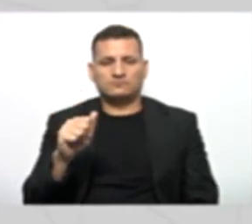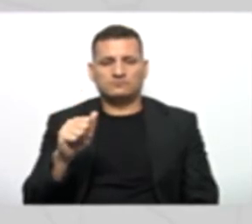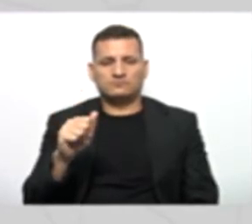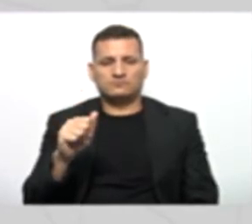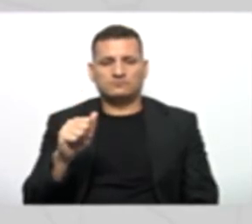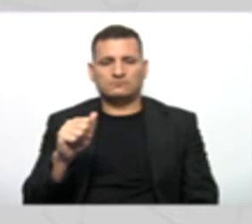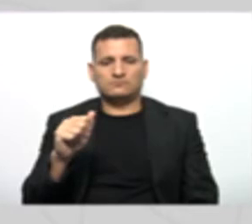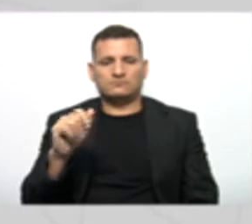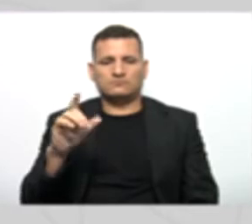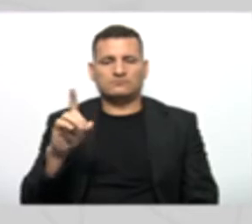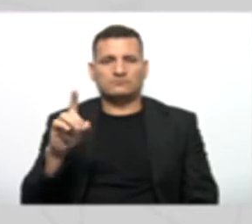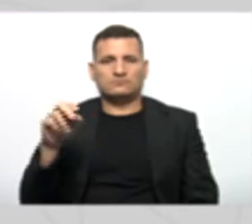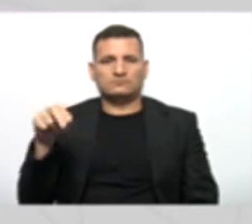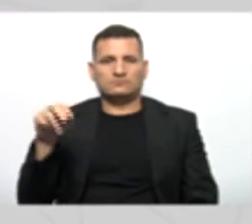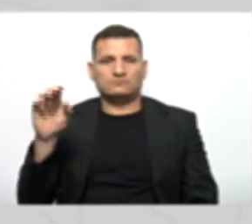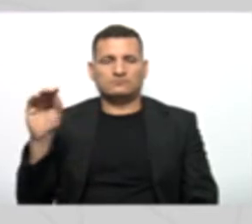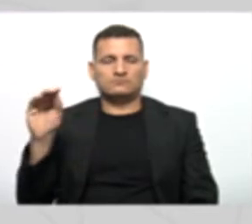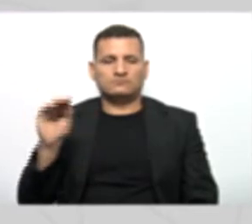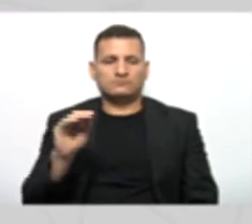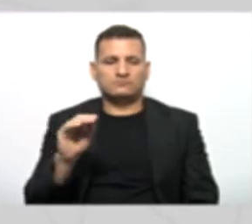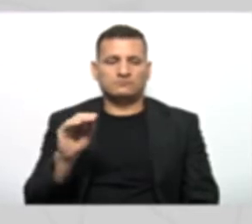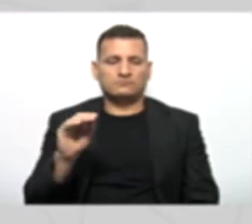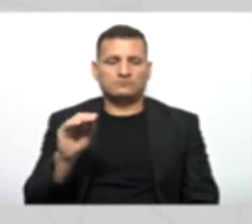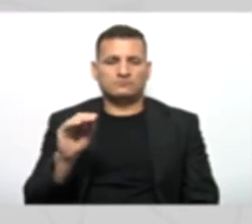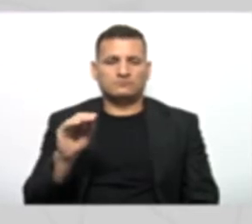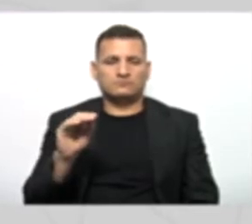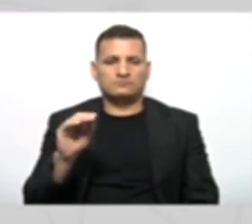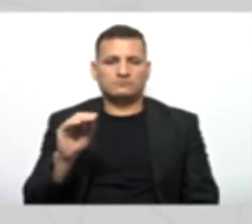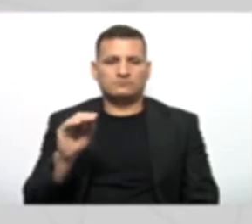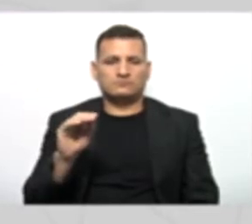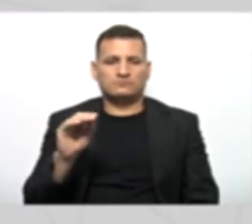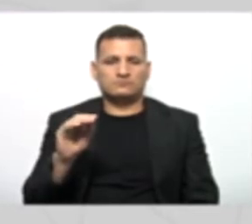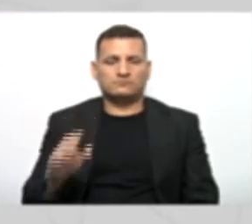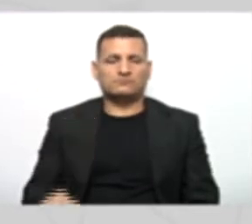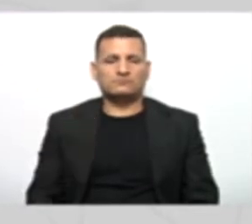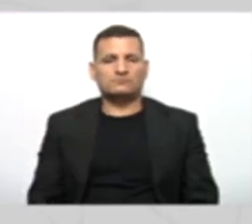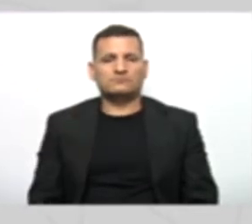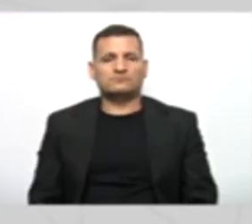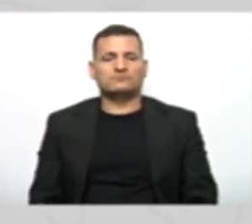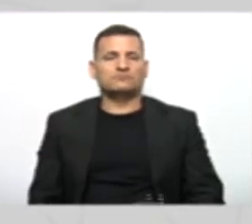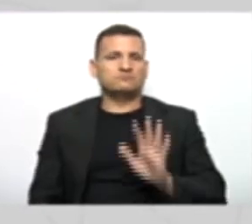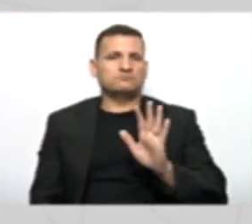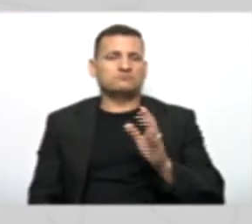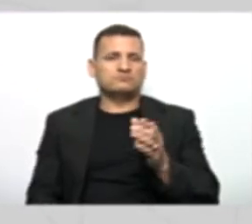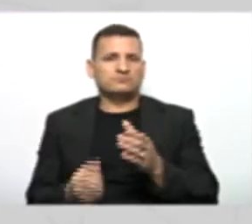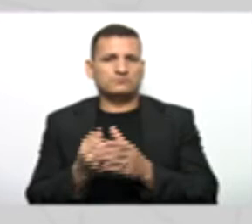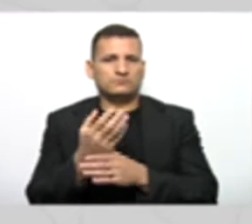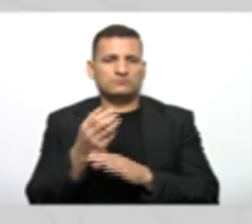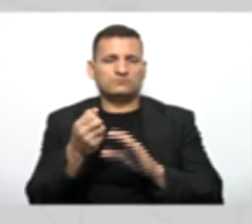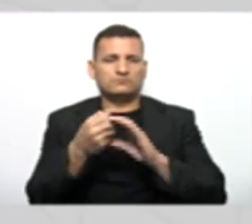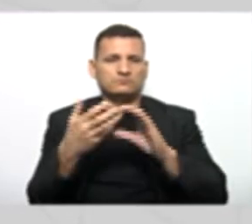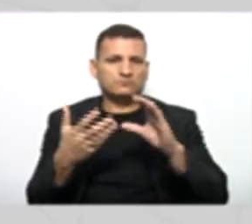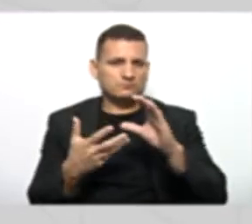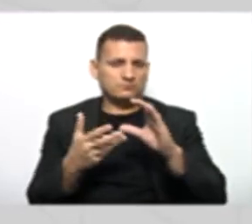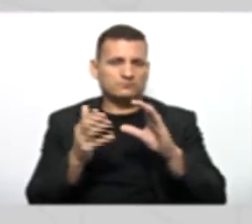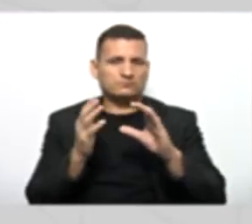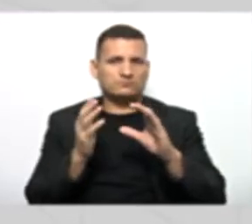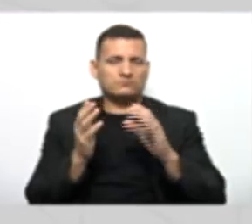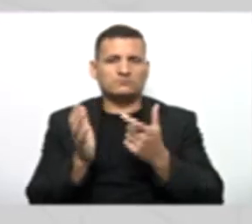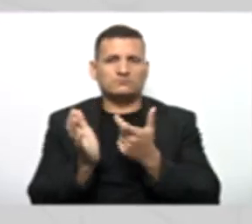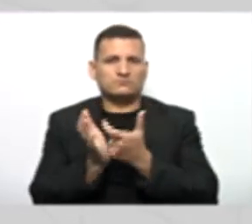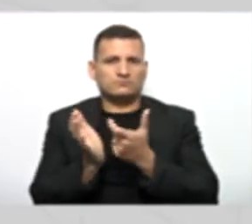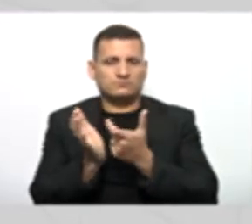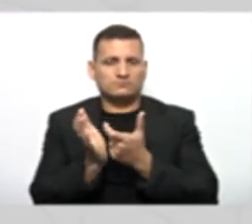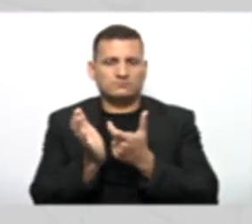Recebe D N Pronto! Acabamos de criar aqui os atributos da nossa própria classe pessoa